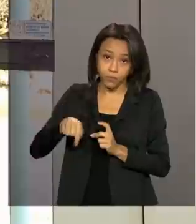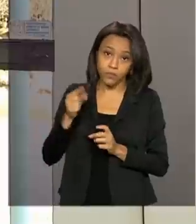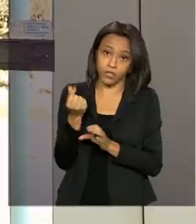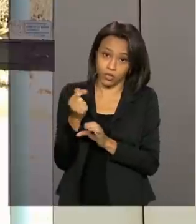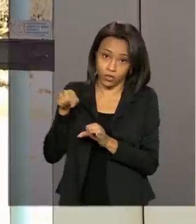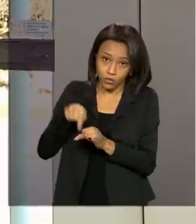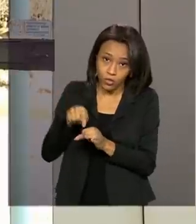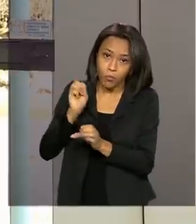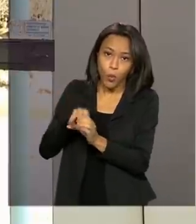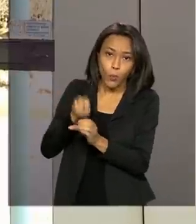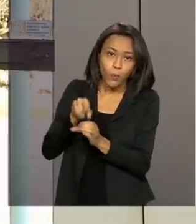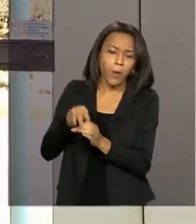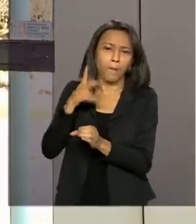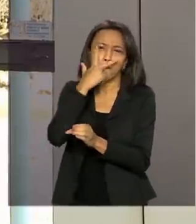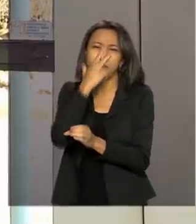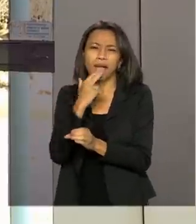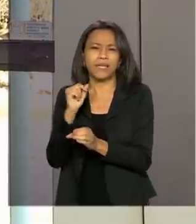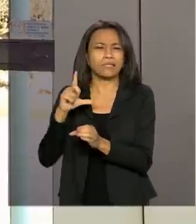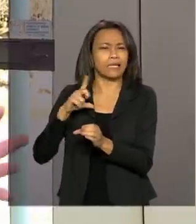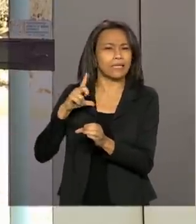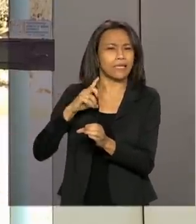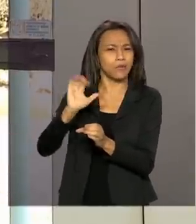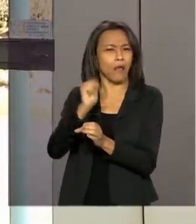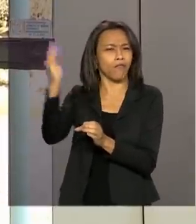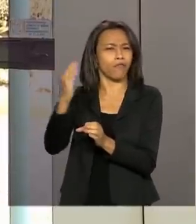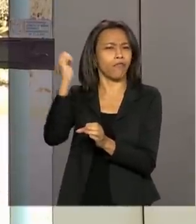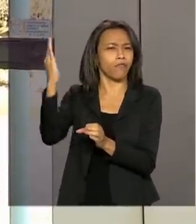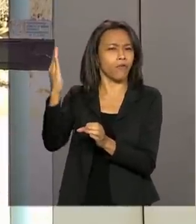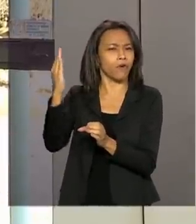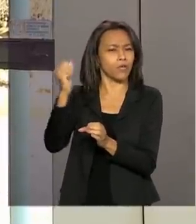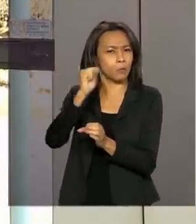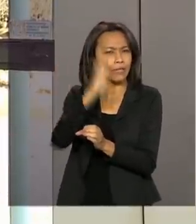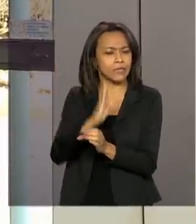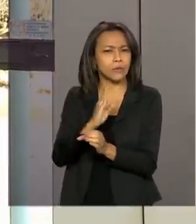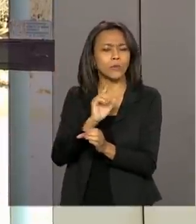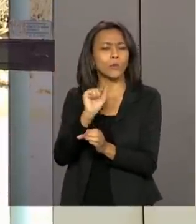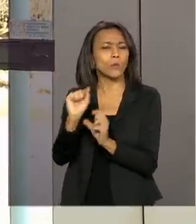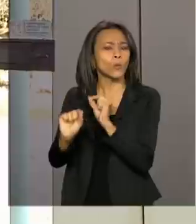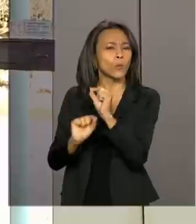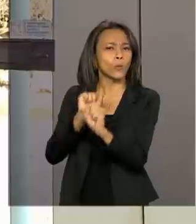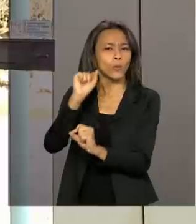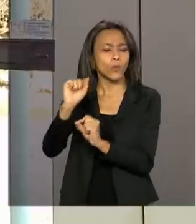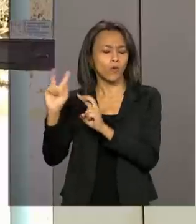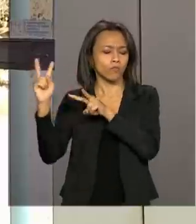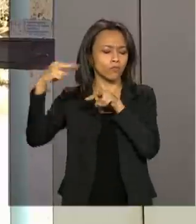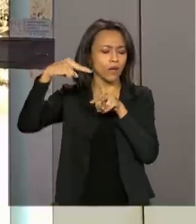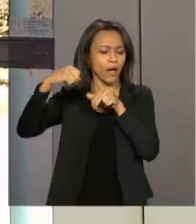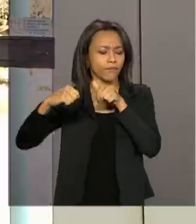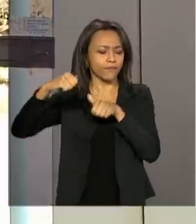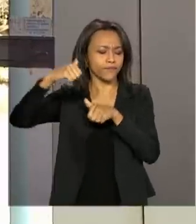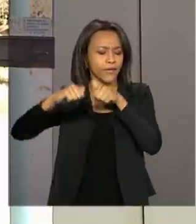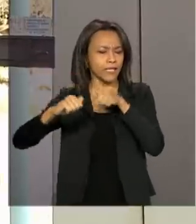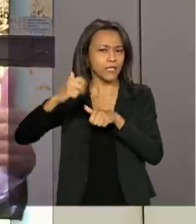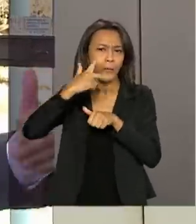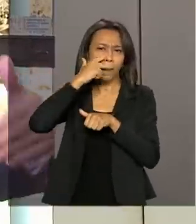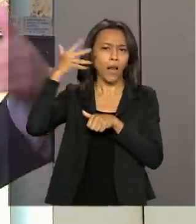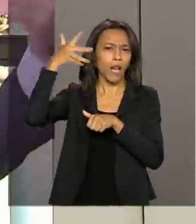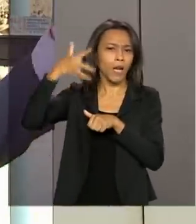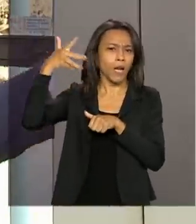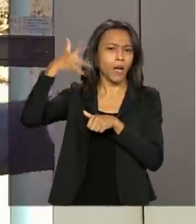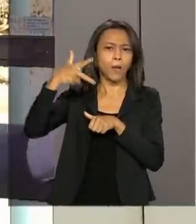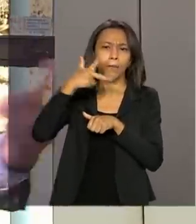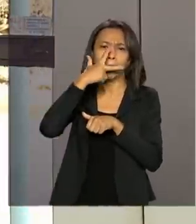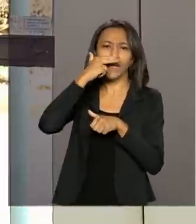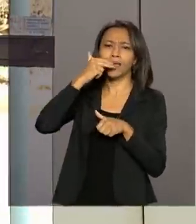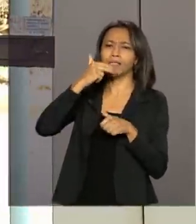questão que parece que está ocorrendo lá fora, uma análise que talvez não seja a narrativa